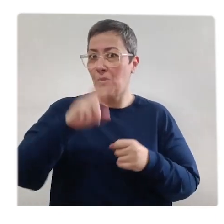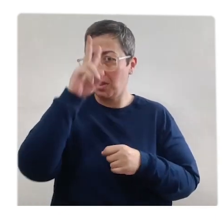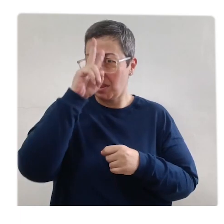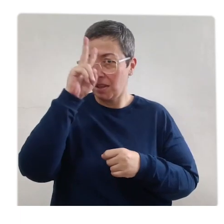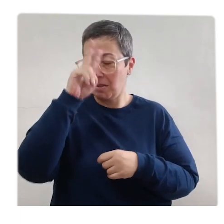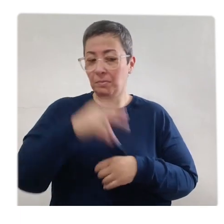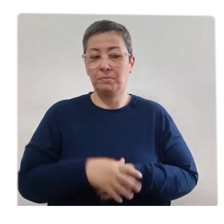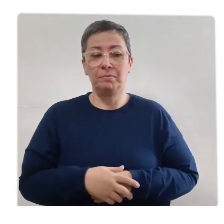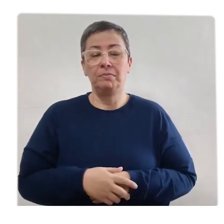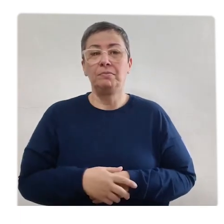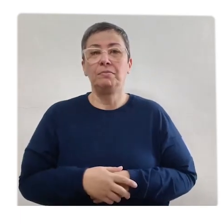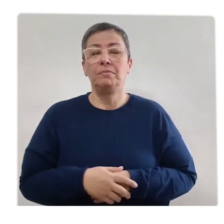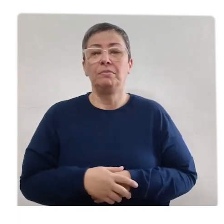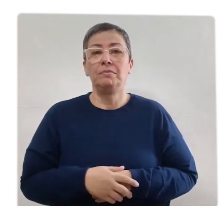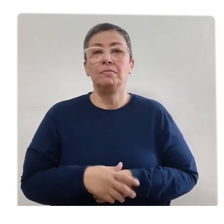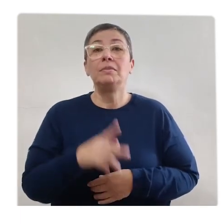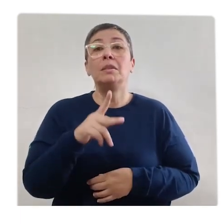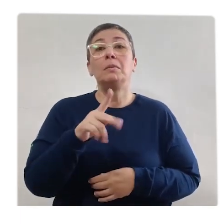retomar